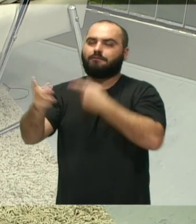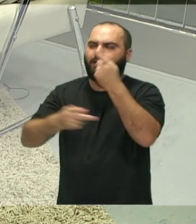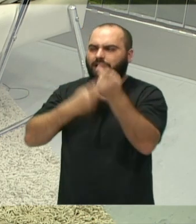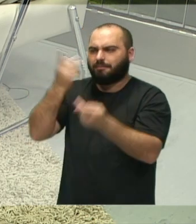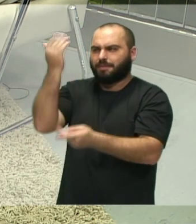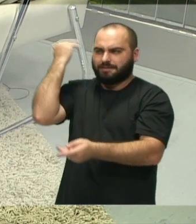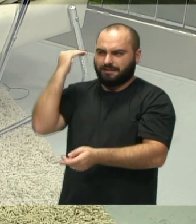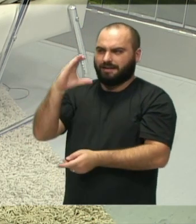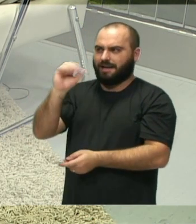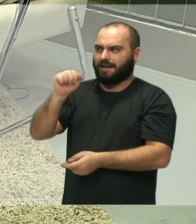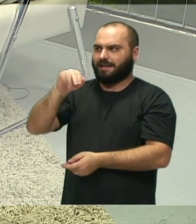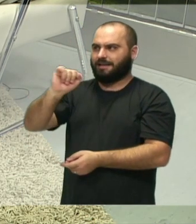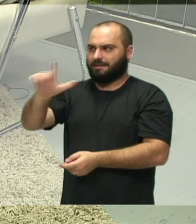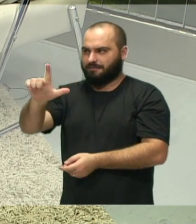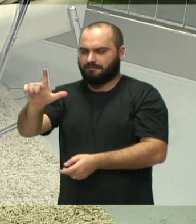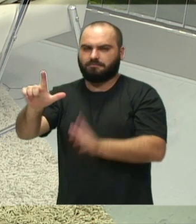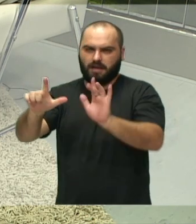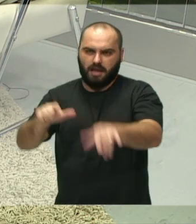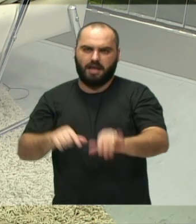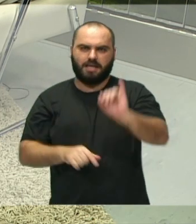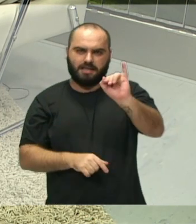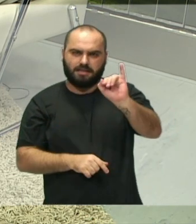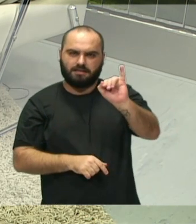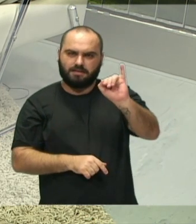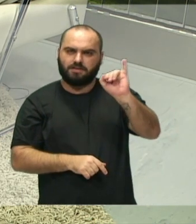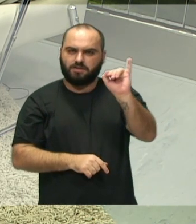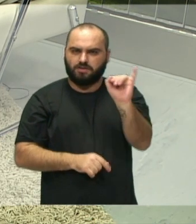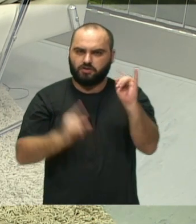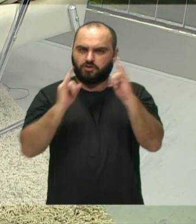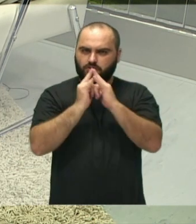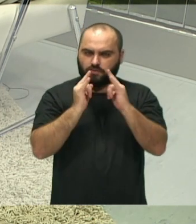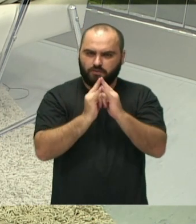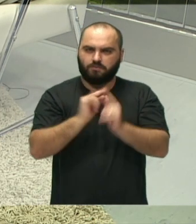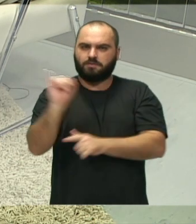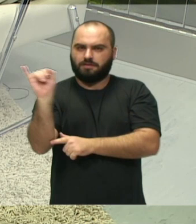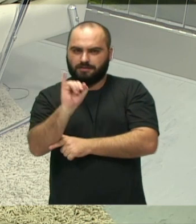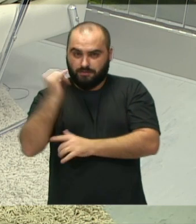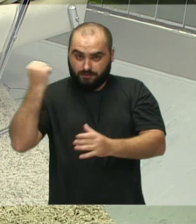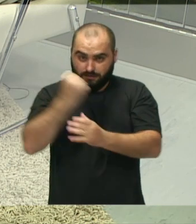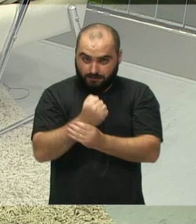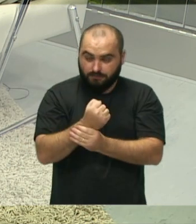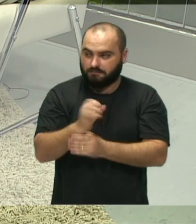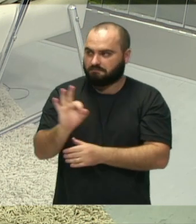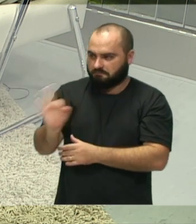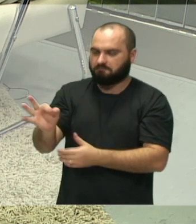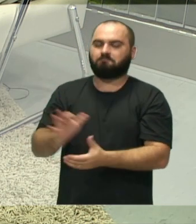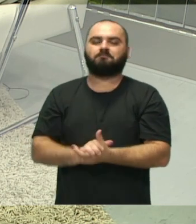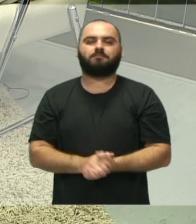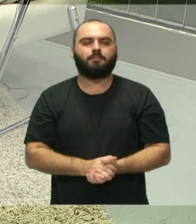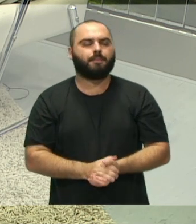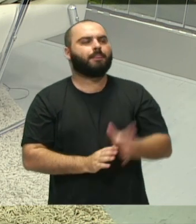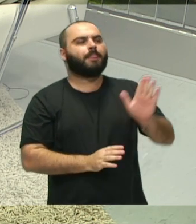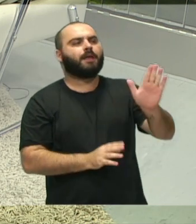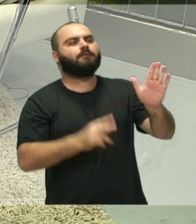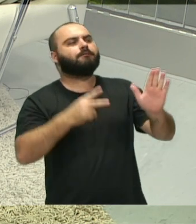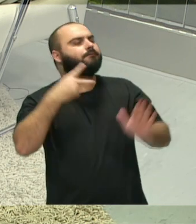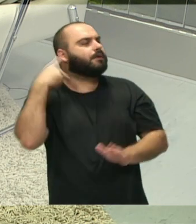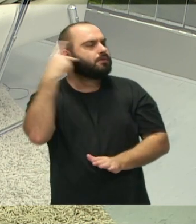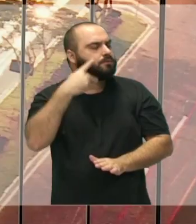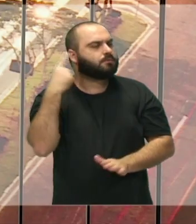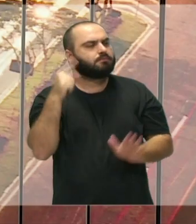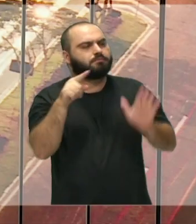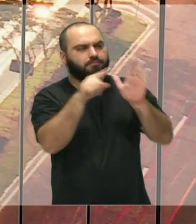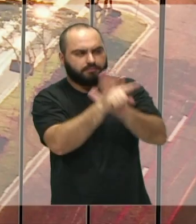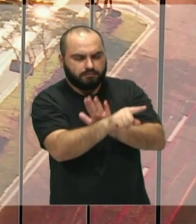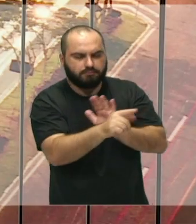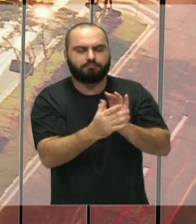canil, canil. Itajaí Sustentável. Isso. Vereadora, está tudo sendo organizado, a senhora está acompanhando isso, mas depois, na hora de